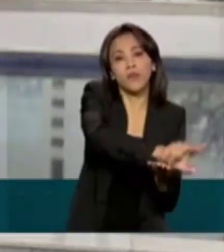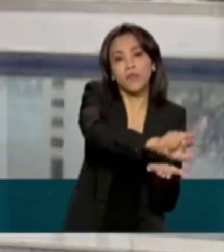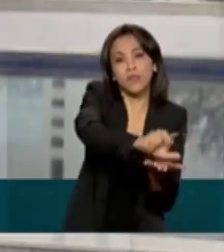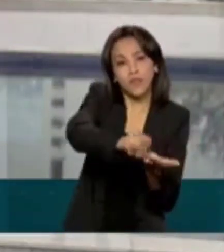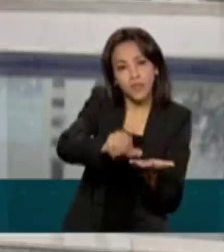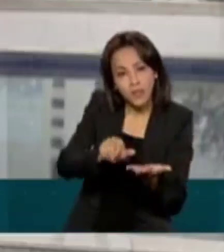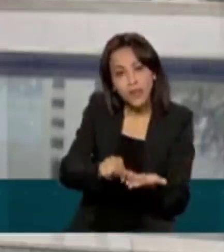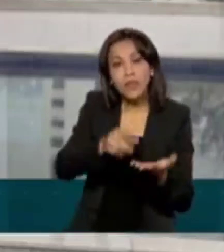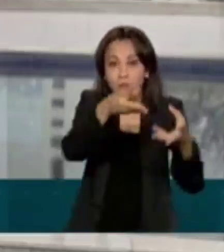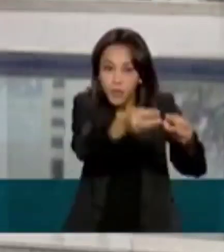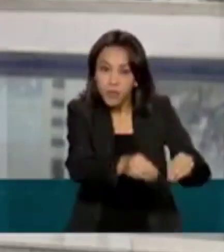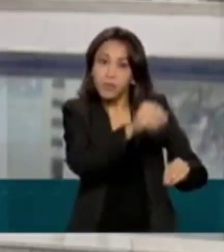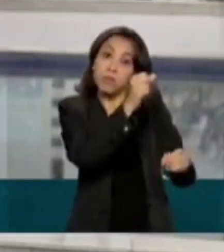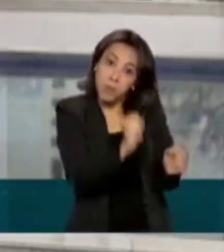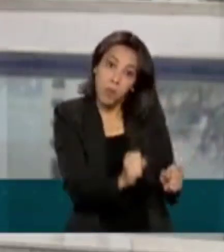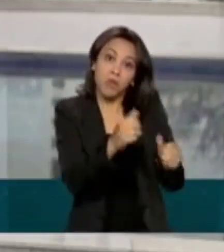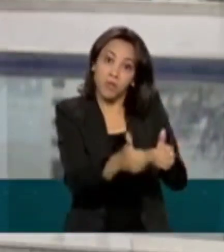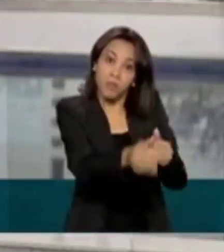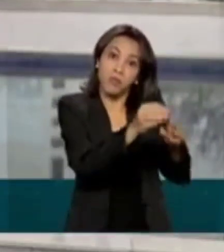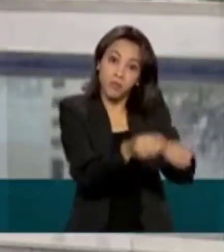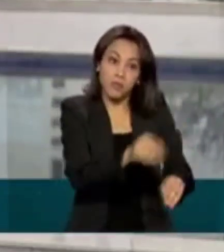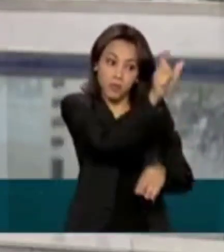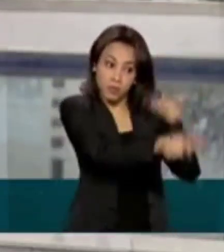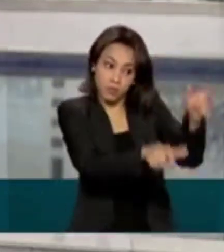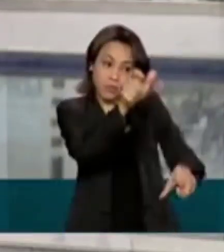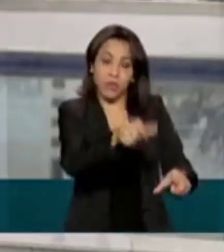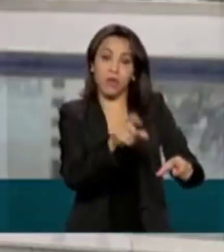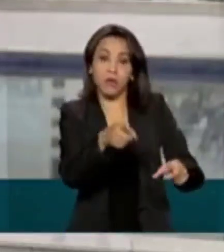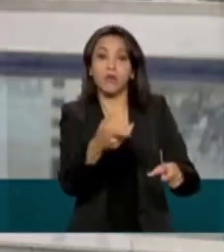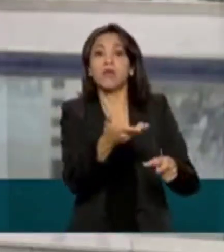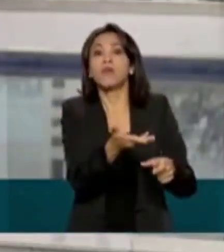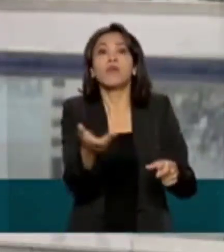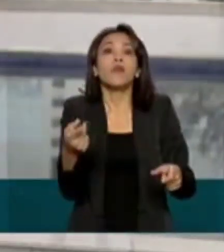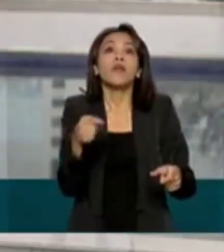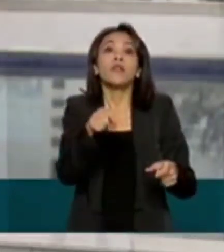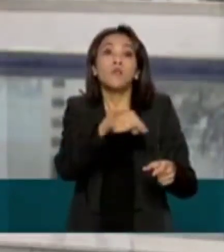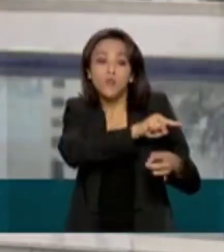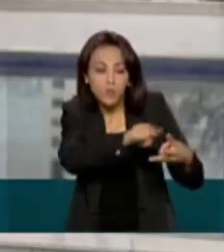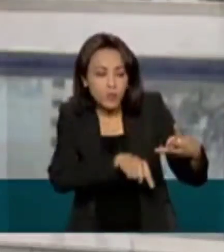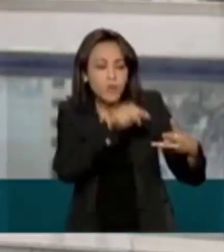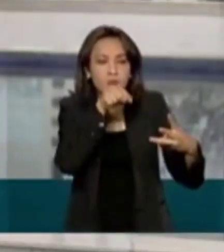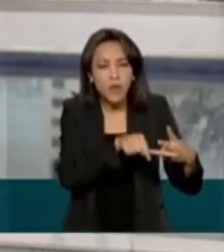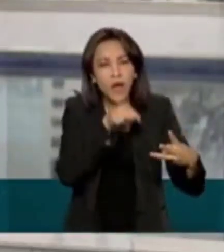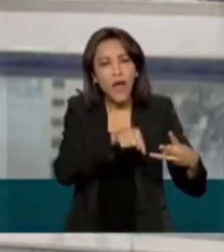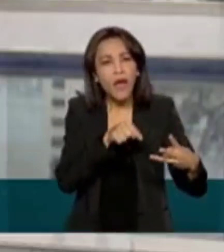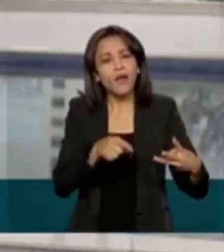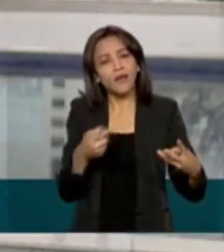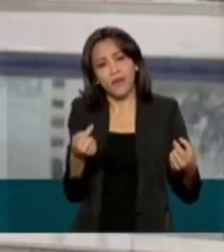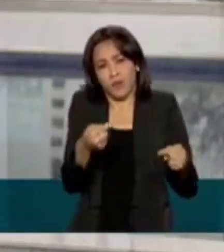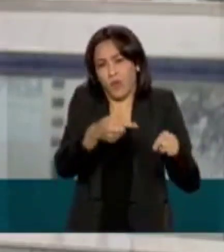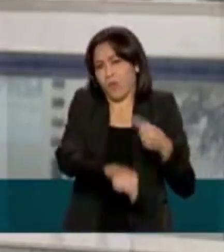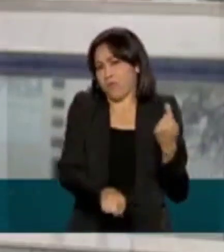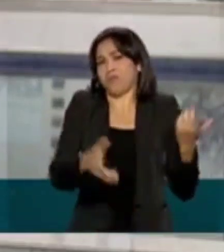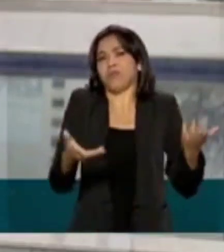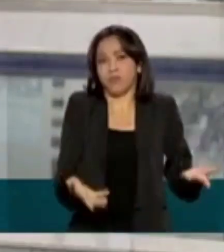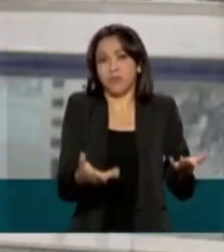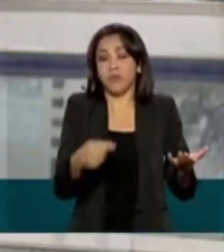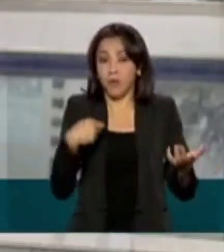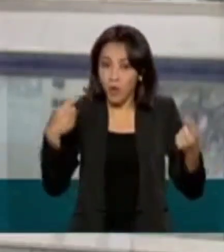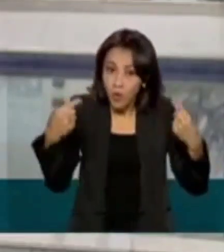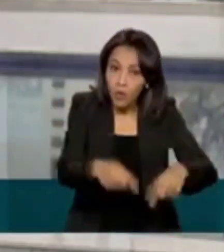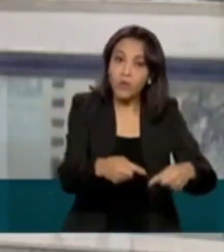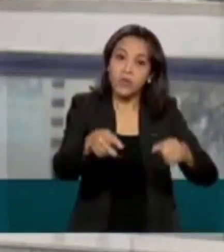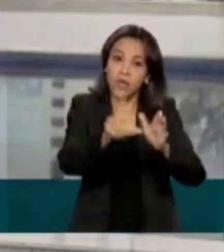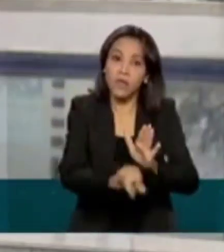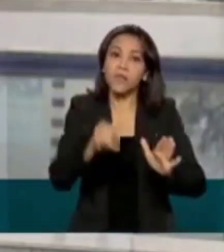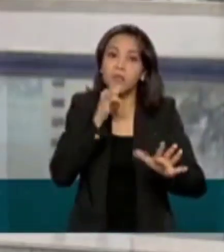afetam o consumidor. Todas elas permitiram intensificar o combate a condutas anticompetitivas, como a formação